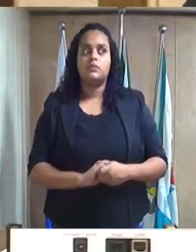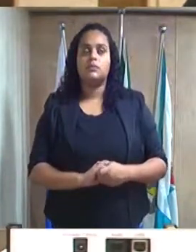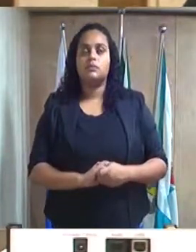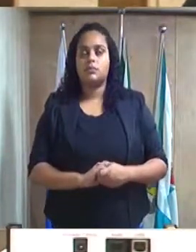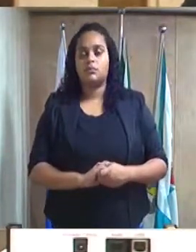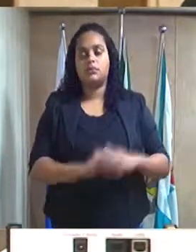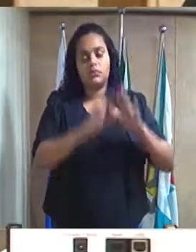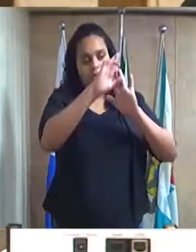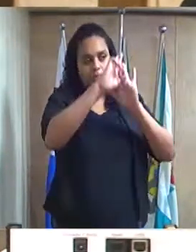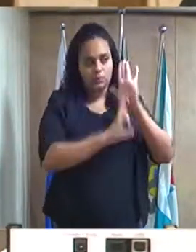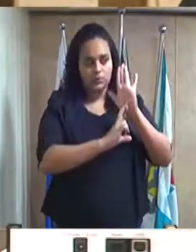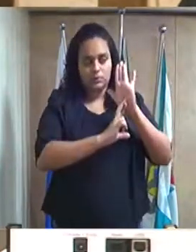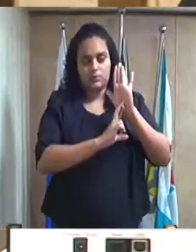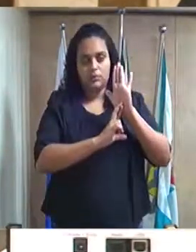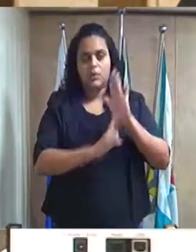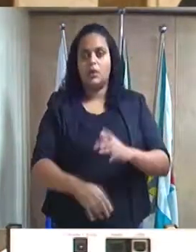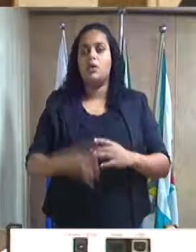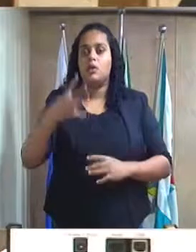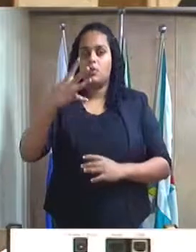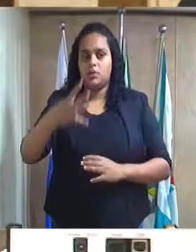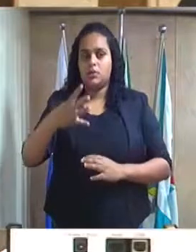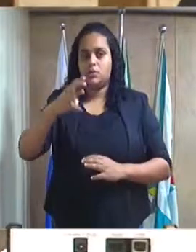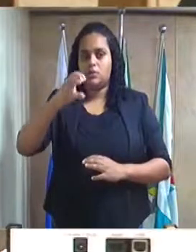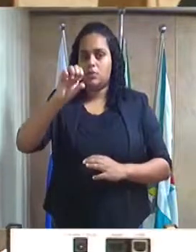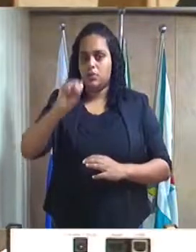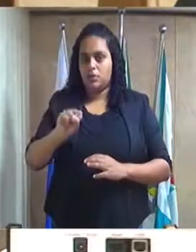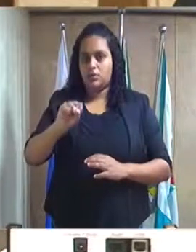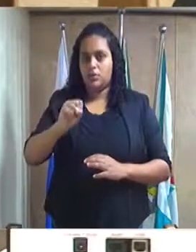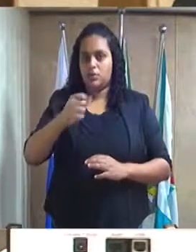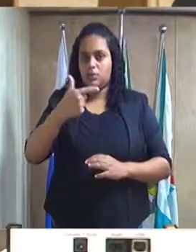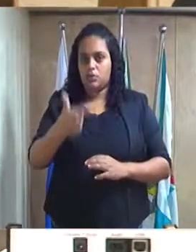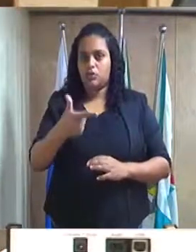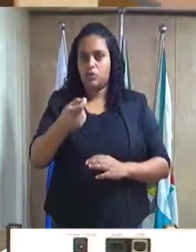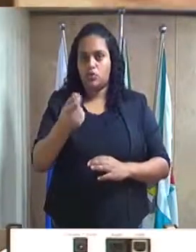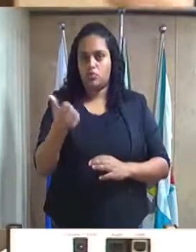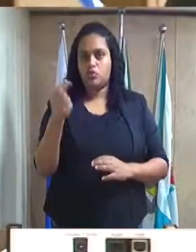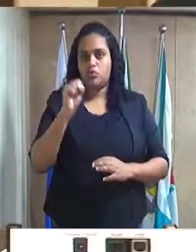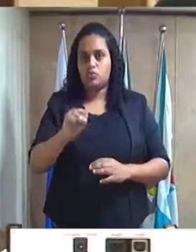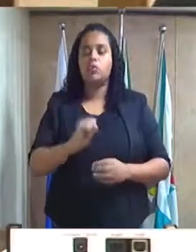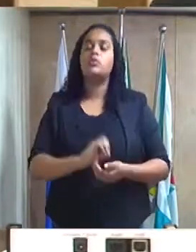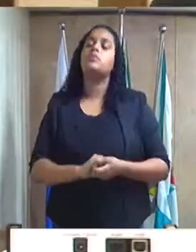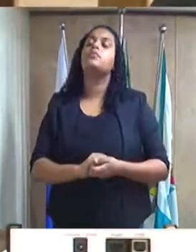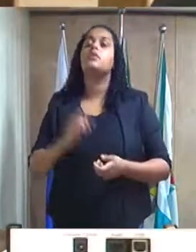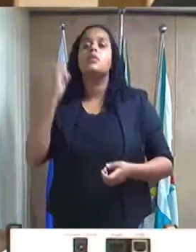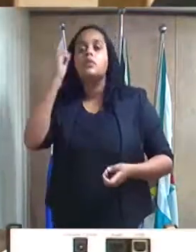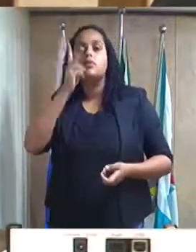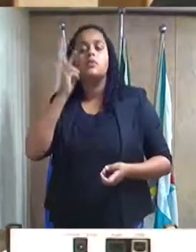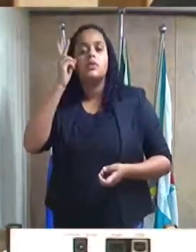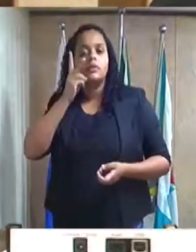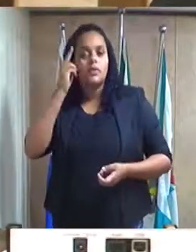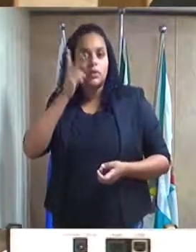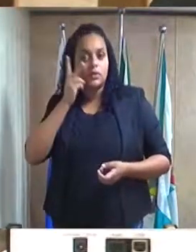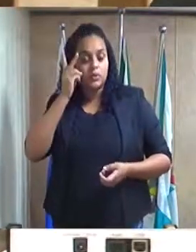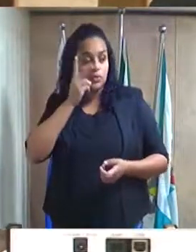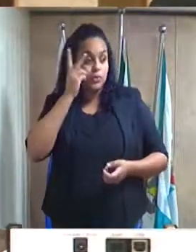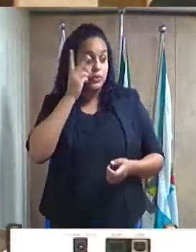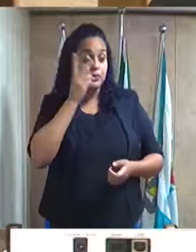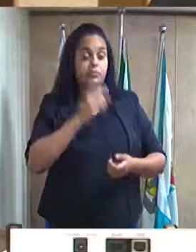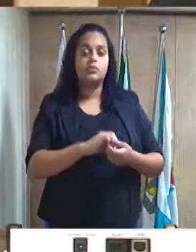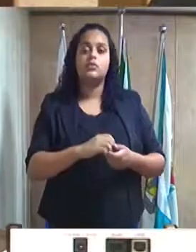Requerimento número 482 de 2018. Do excelentíssimo senhor vereadores